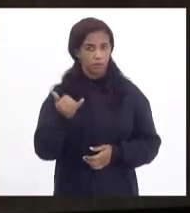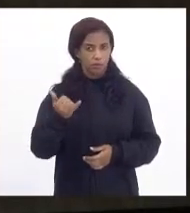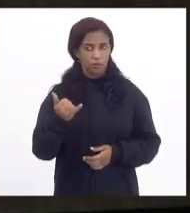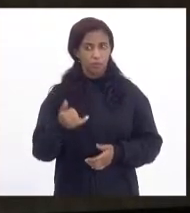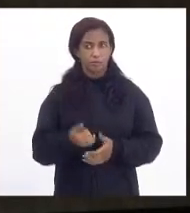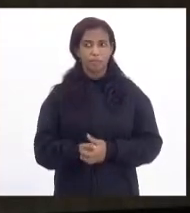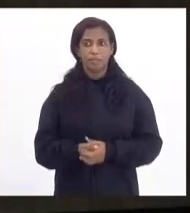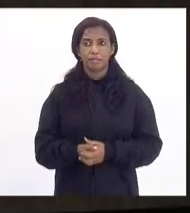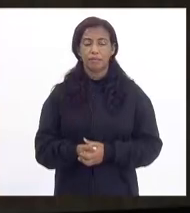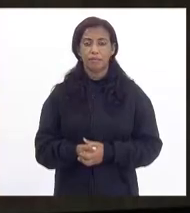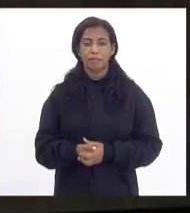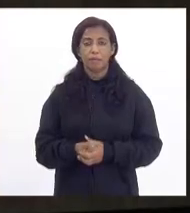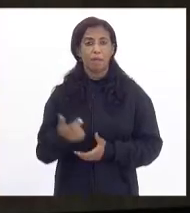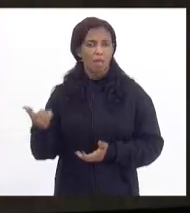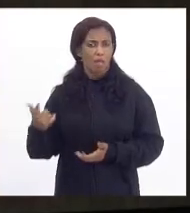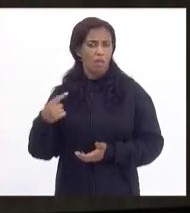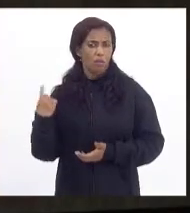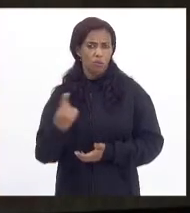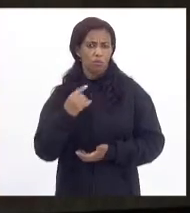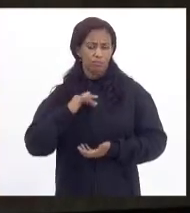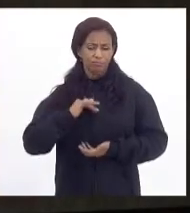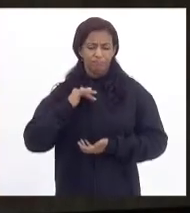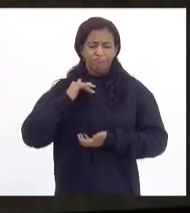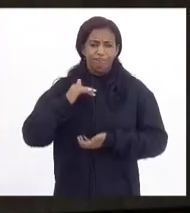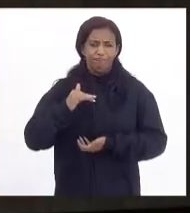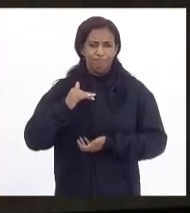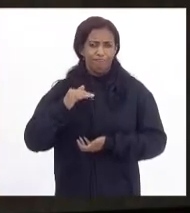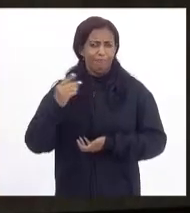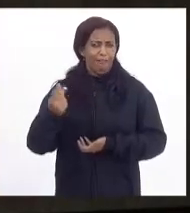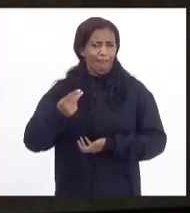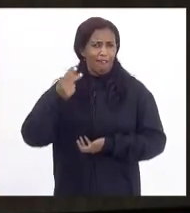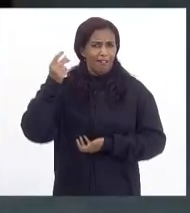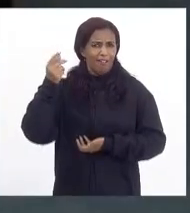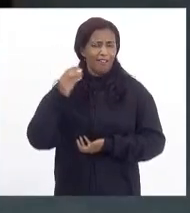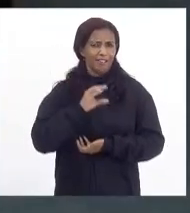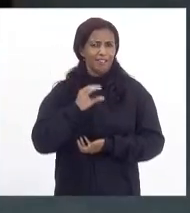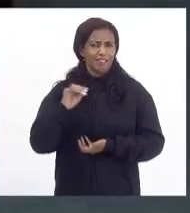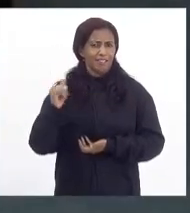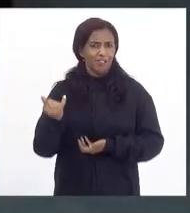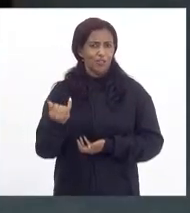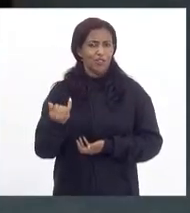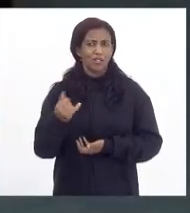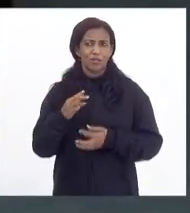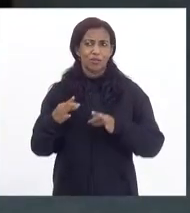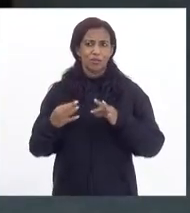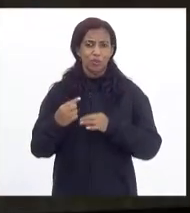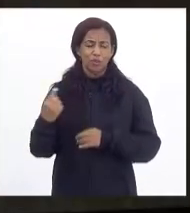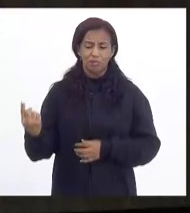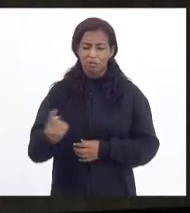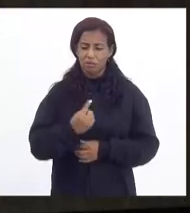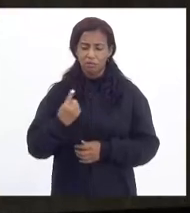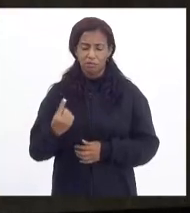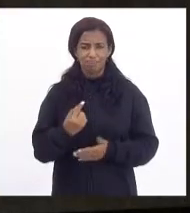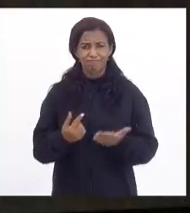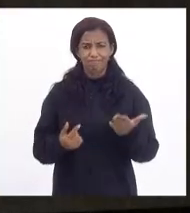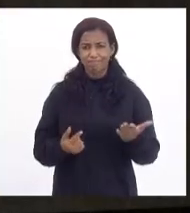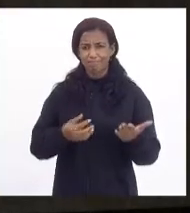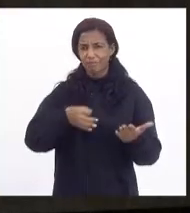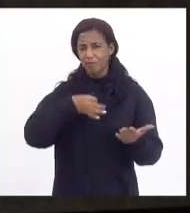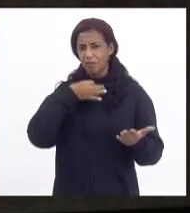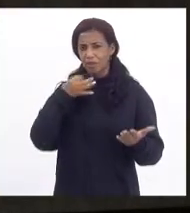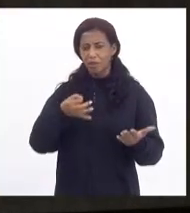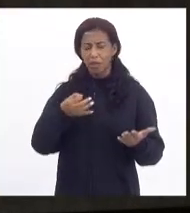Luiz Paulo, inclusive, é o nosso decano, tem muito mais tempo, inclusive, de CCJ do que todos nós, isso que o deputado Luiz Paulo